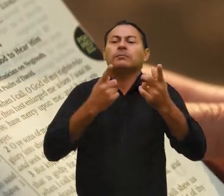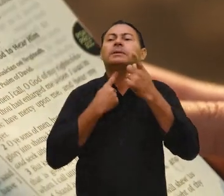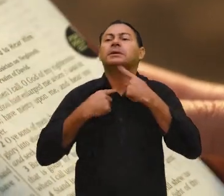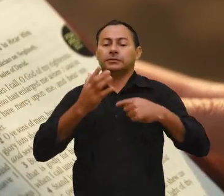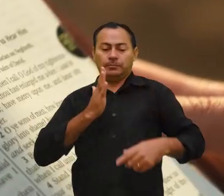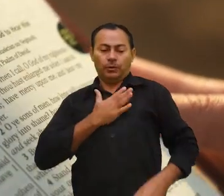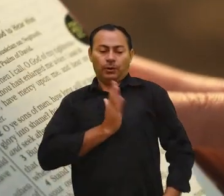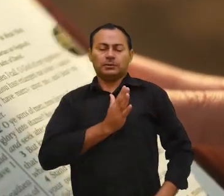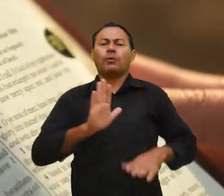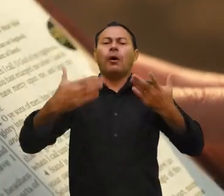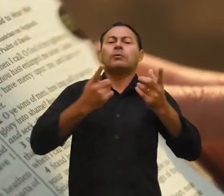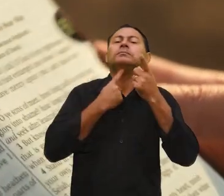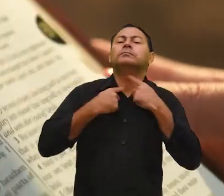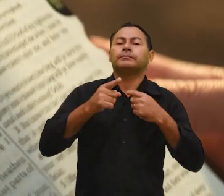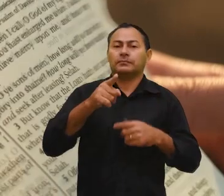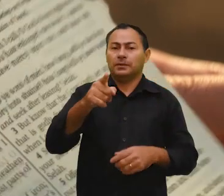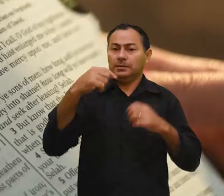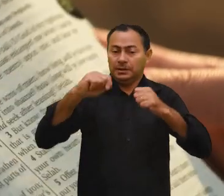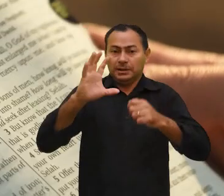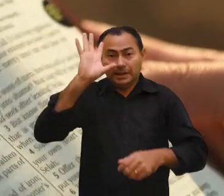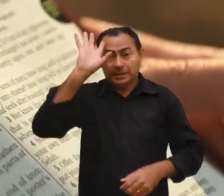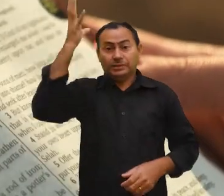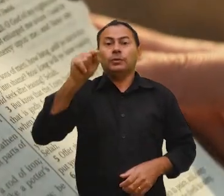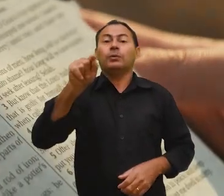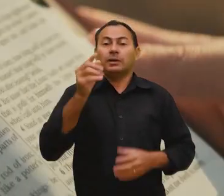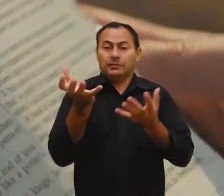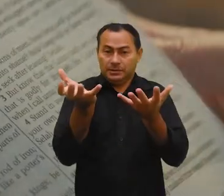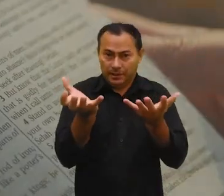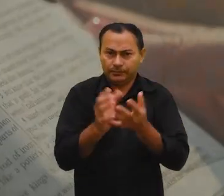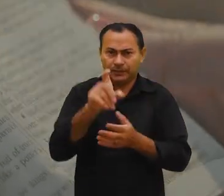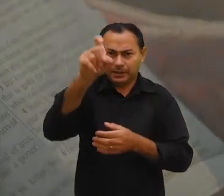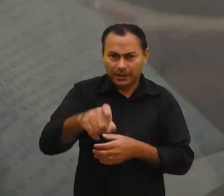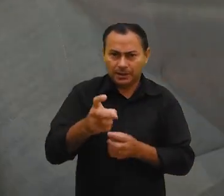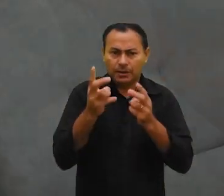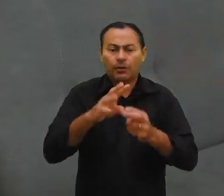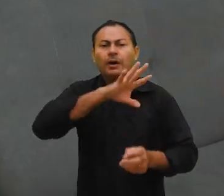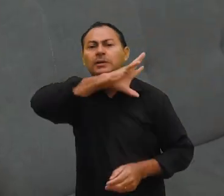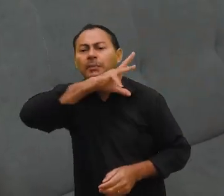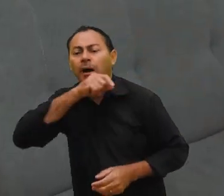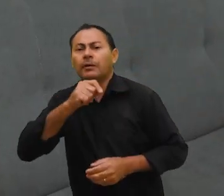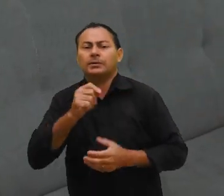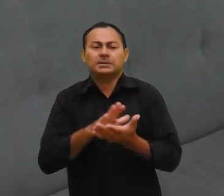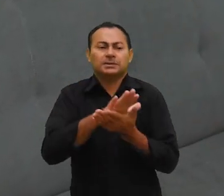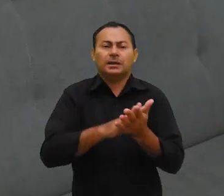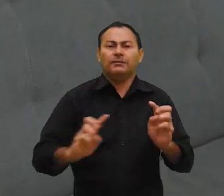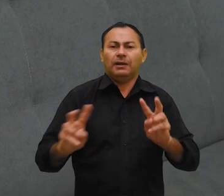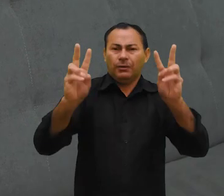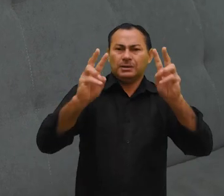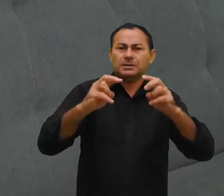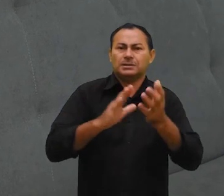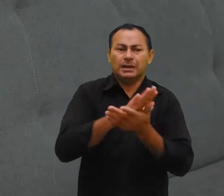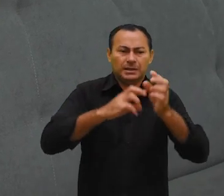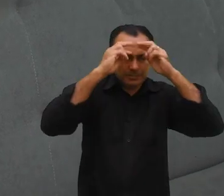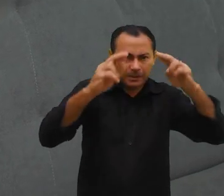são os desejos do meu coração? Você precisa decidir o que você quer. Você quer ser como um animal, sem princípios